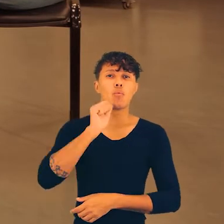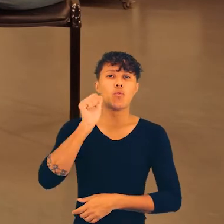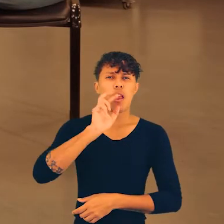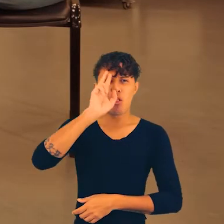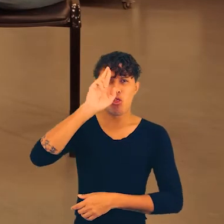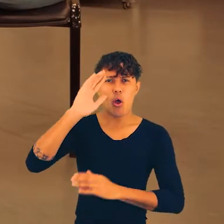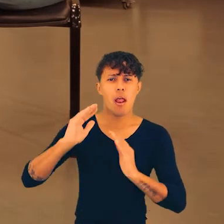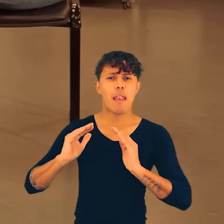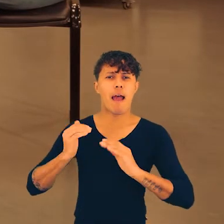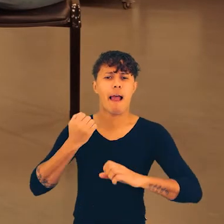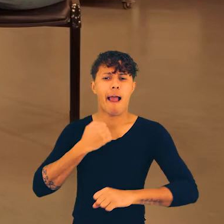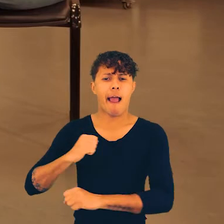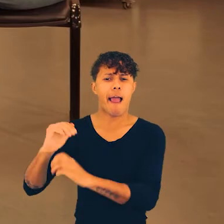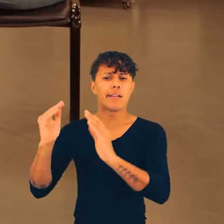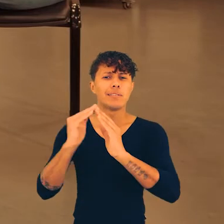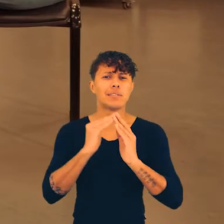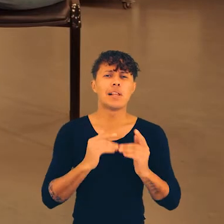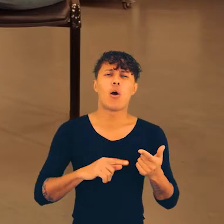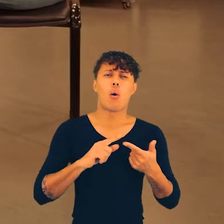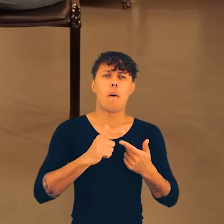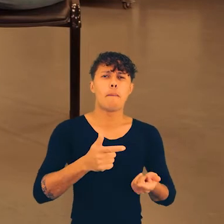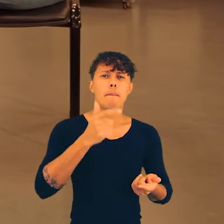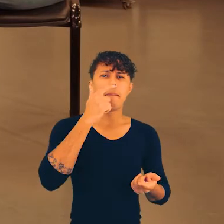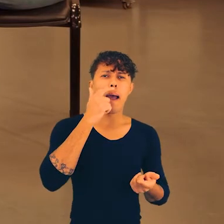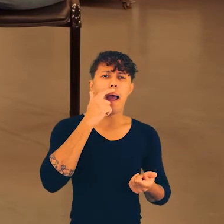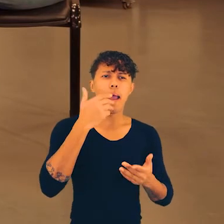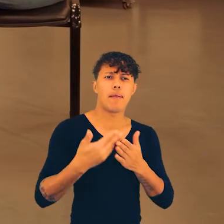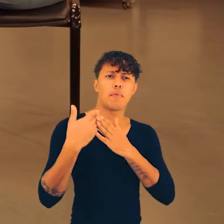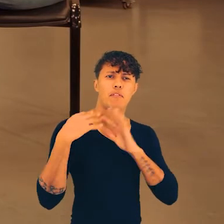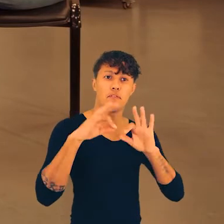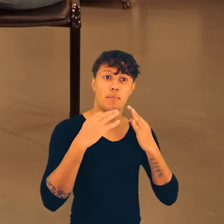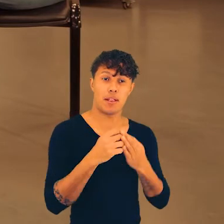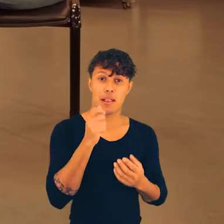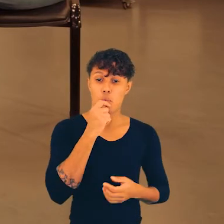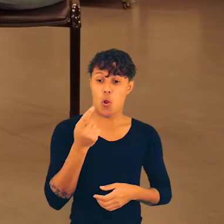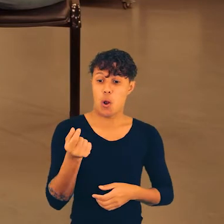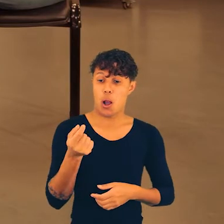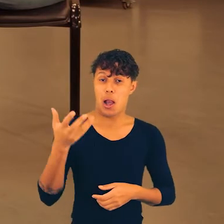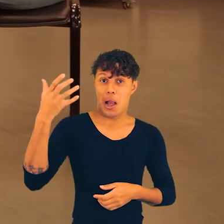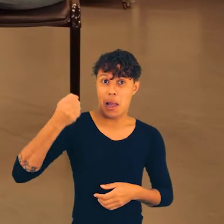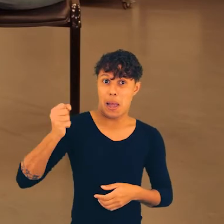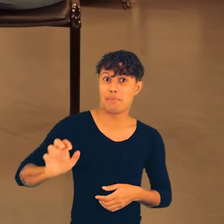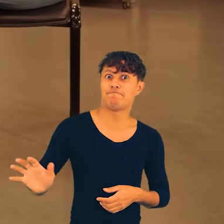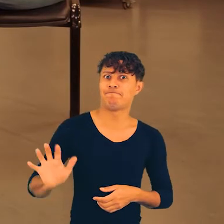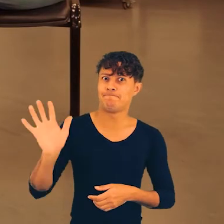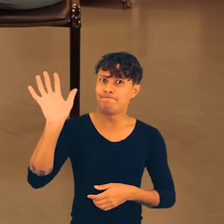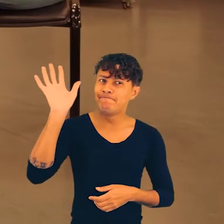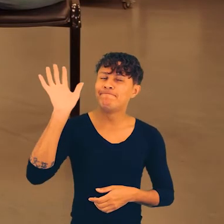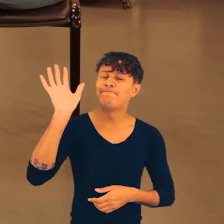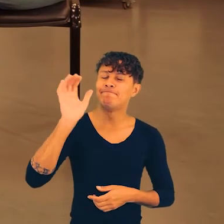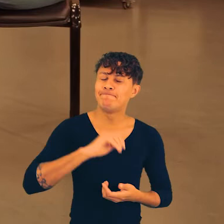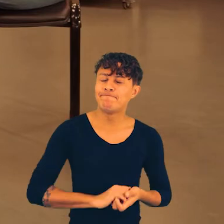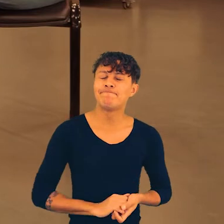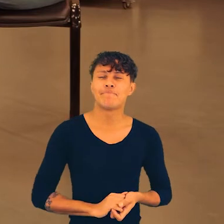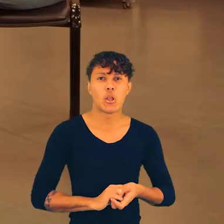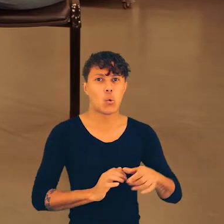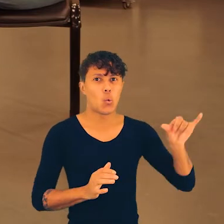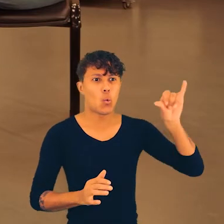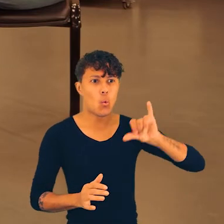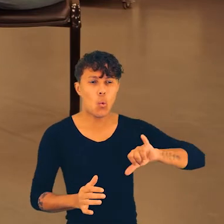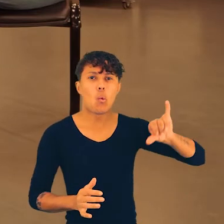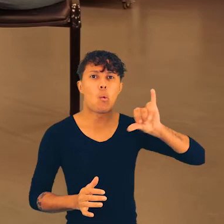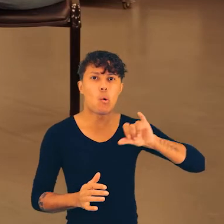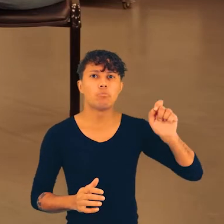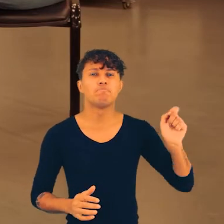um conjunto de donas de casa ou pais de famílias e falar, olha, o preço do leite está muito caro, né?